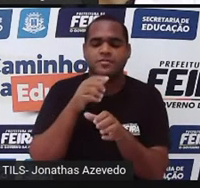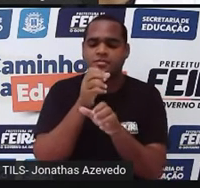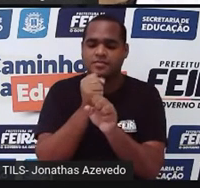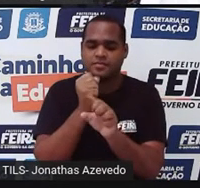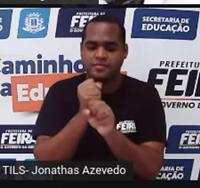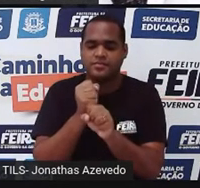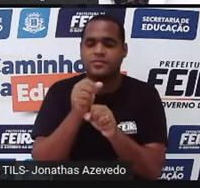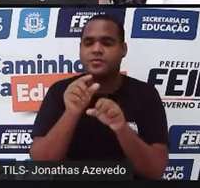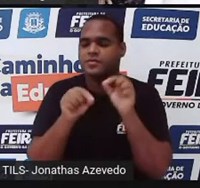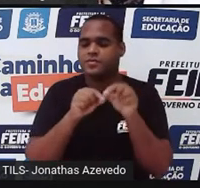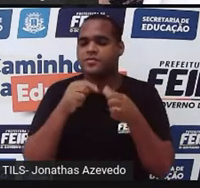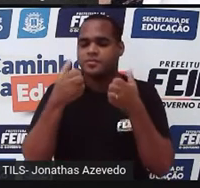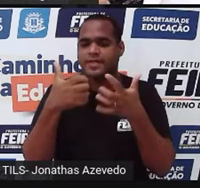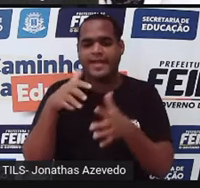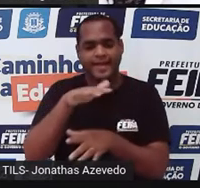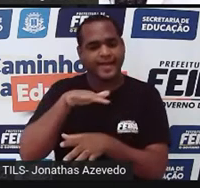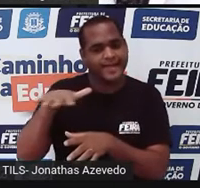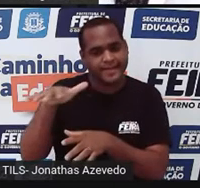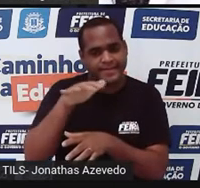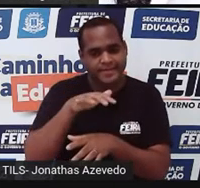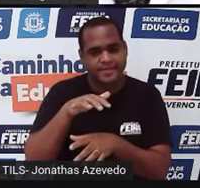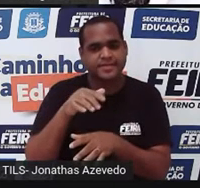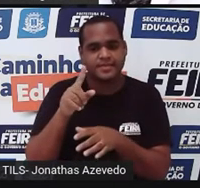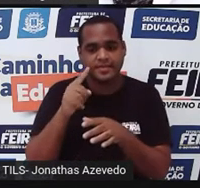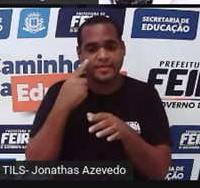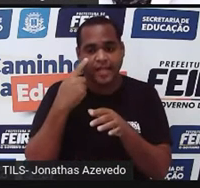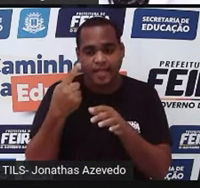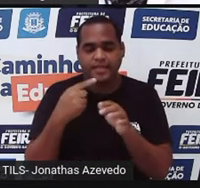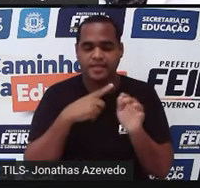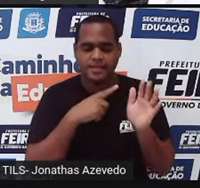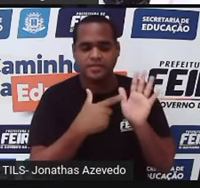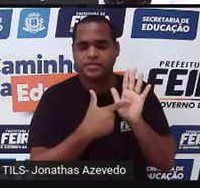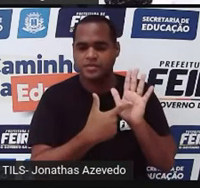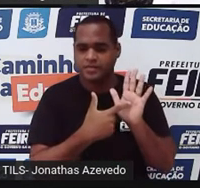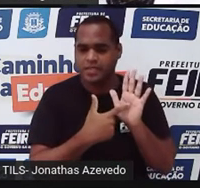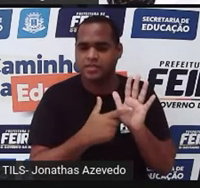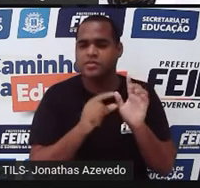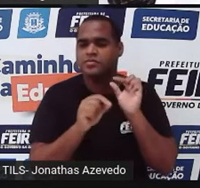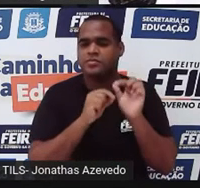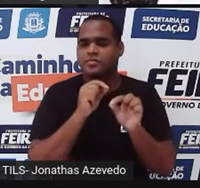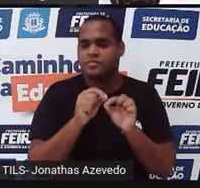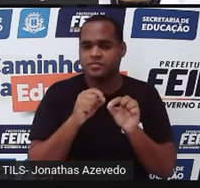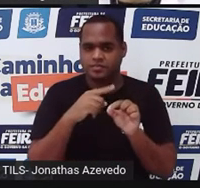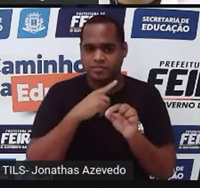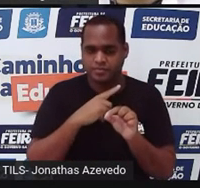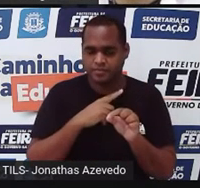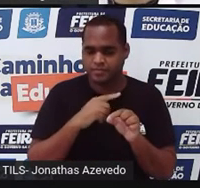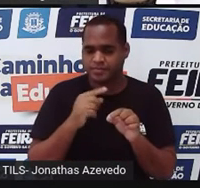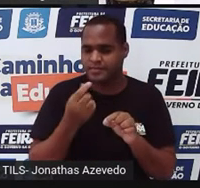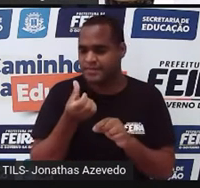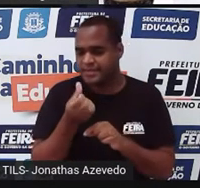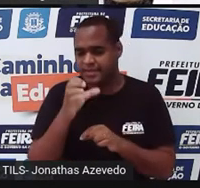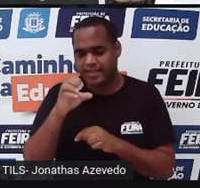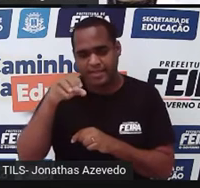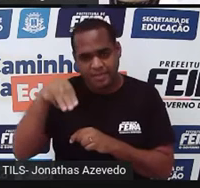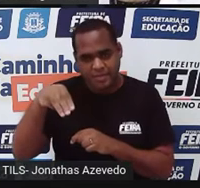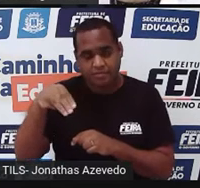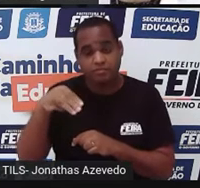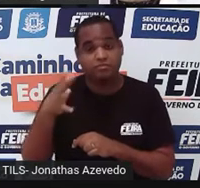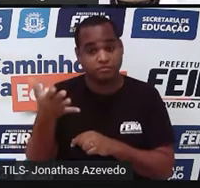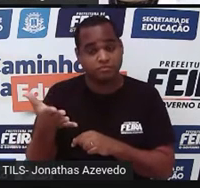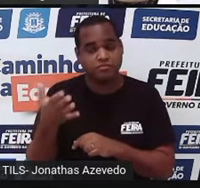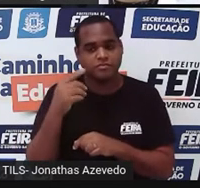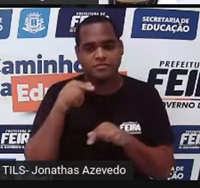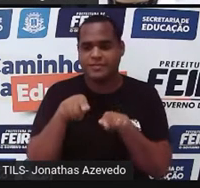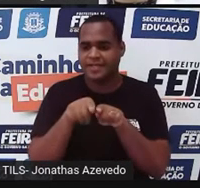do retângulo que está na imagem. E o retângulo que está na imagem tem um comprimento 6 centímetros e